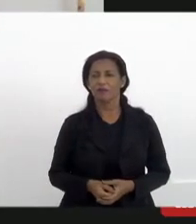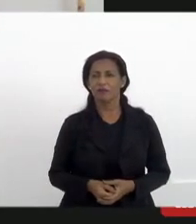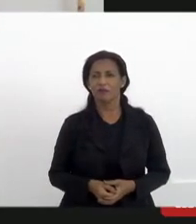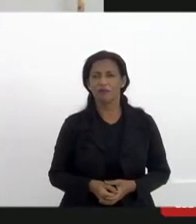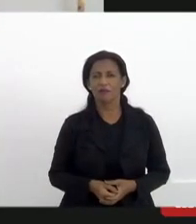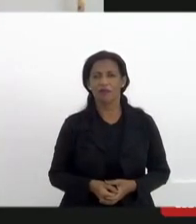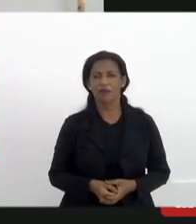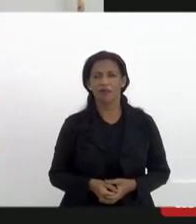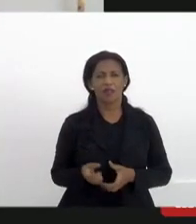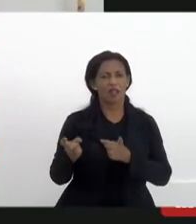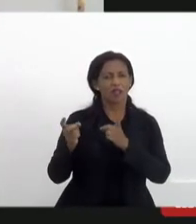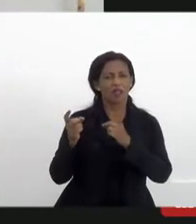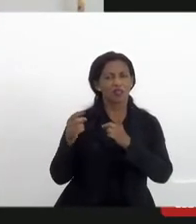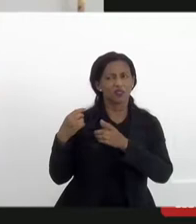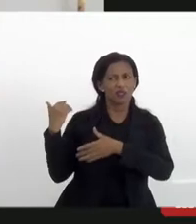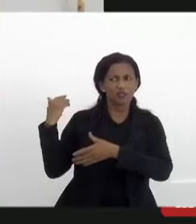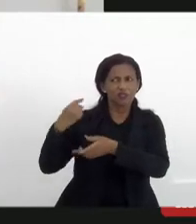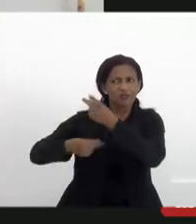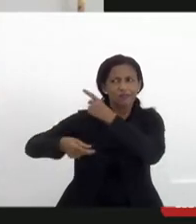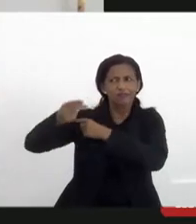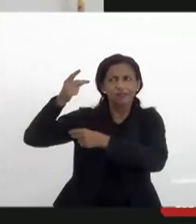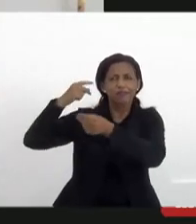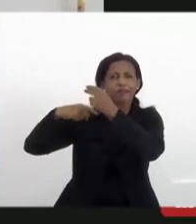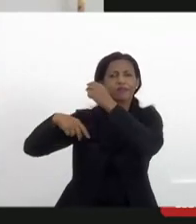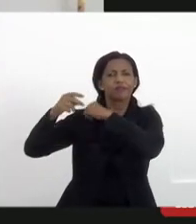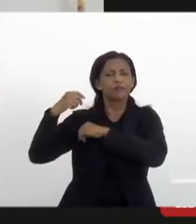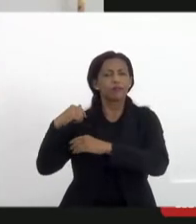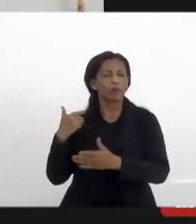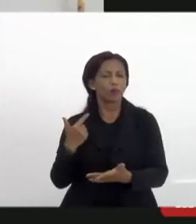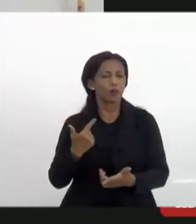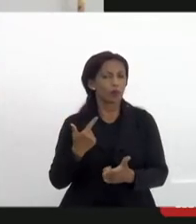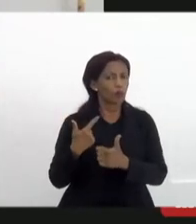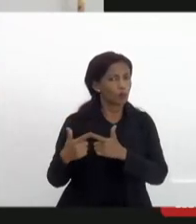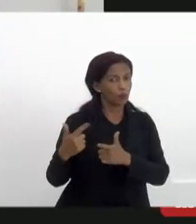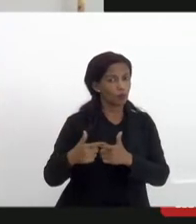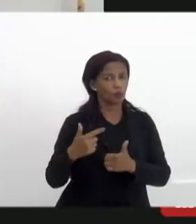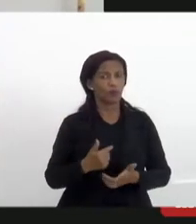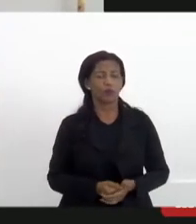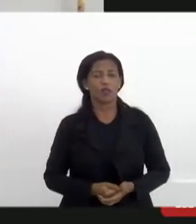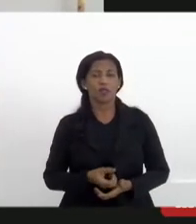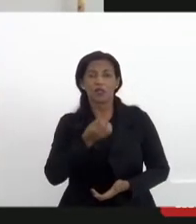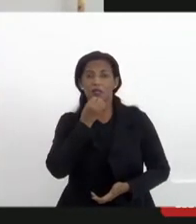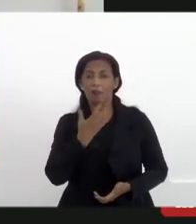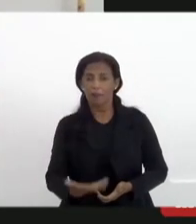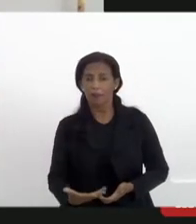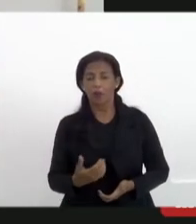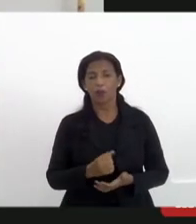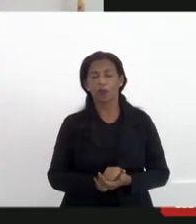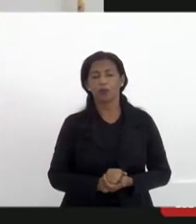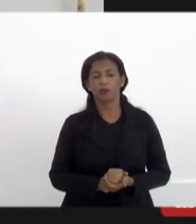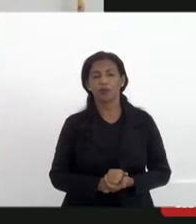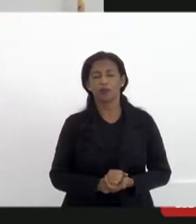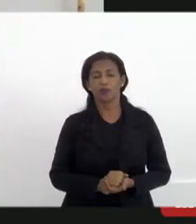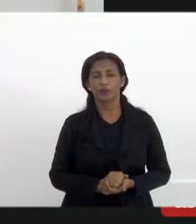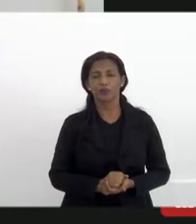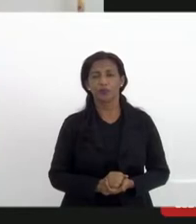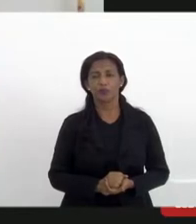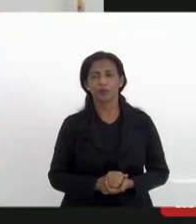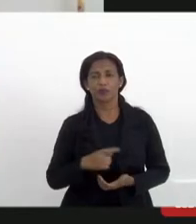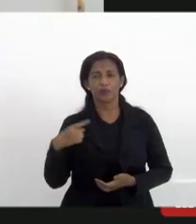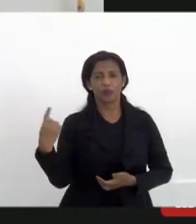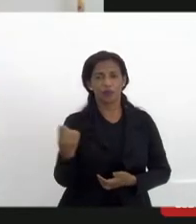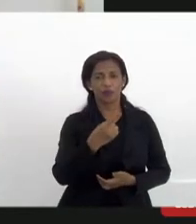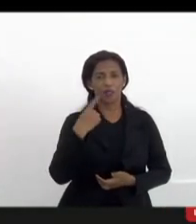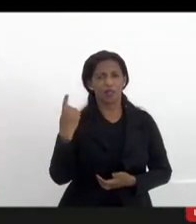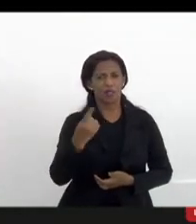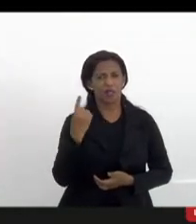vem de muito tempo com esse engajamento então seria muito bom que a gente